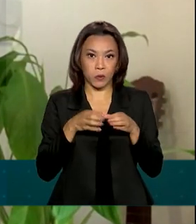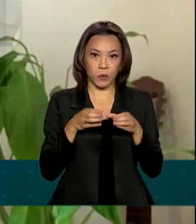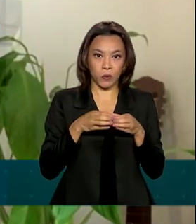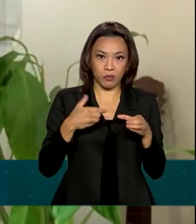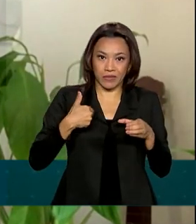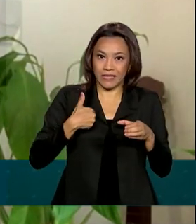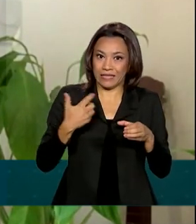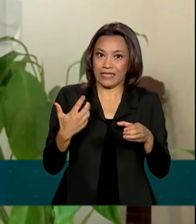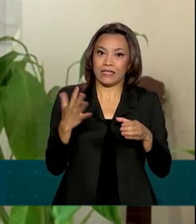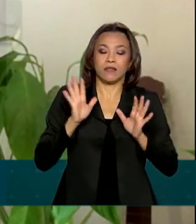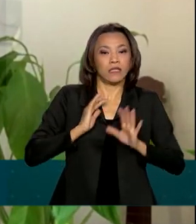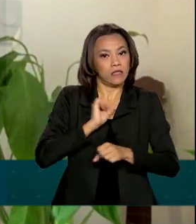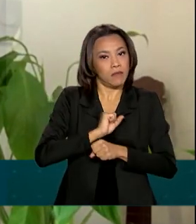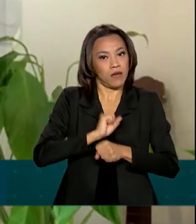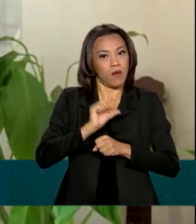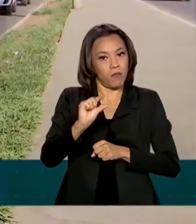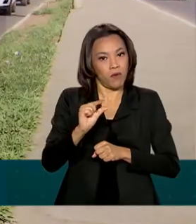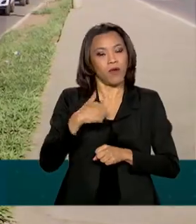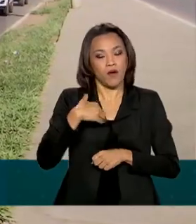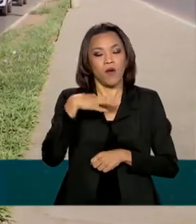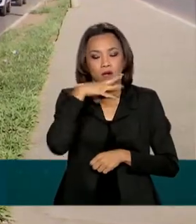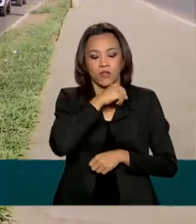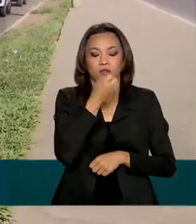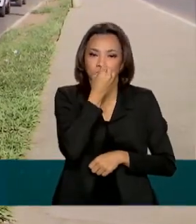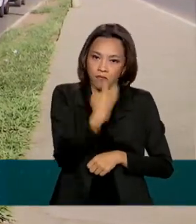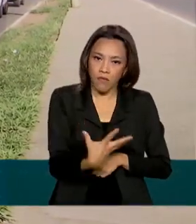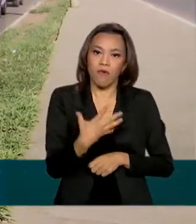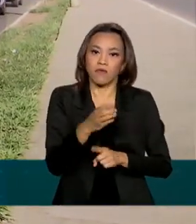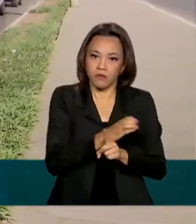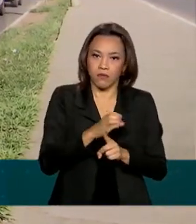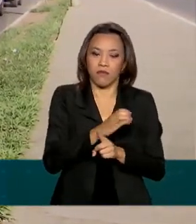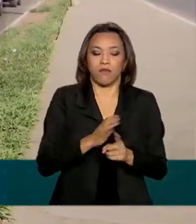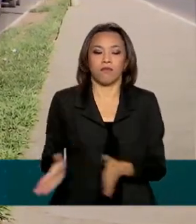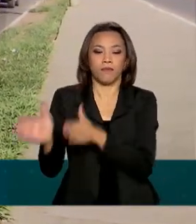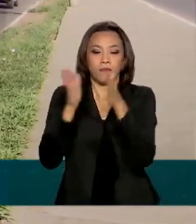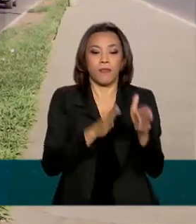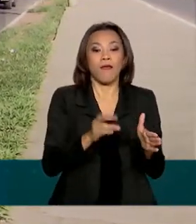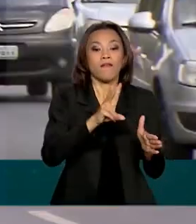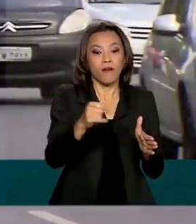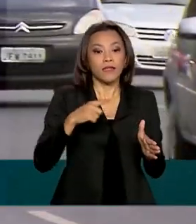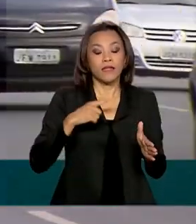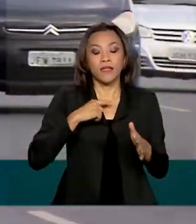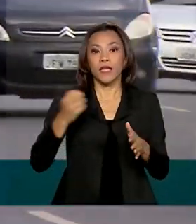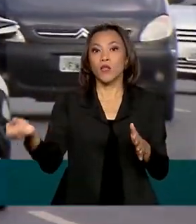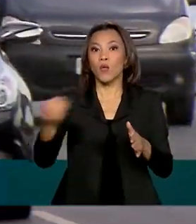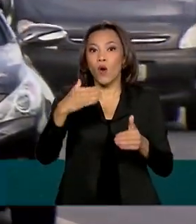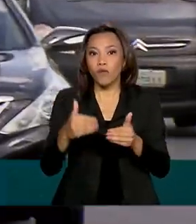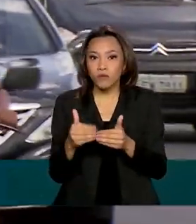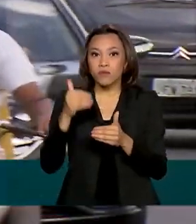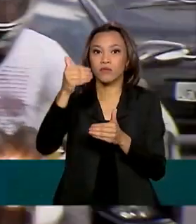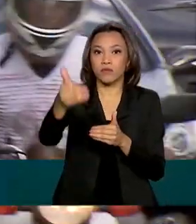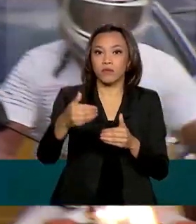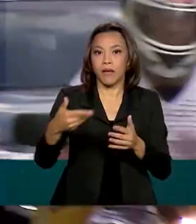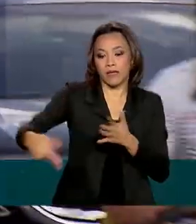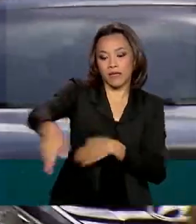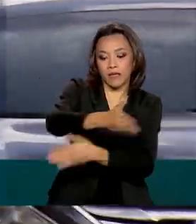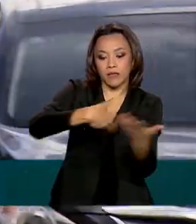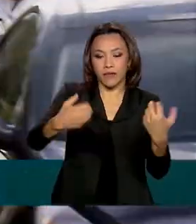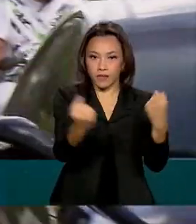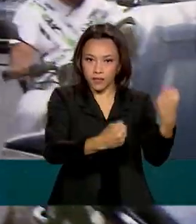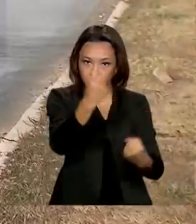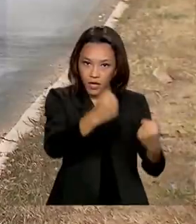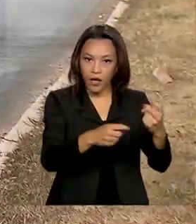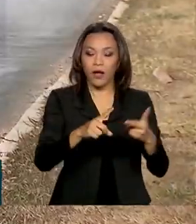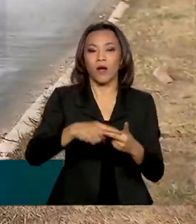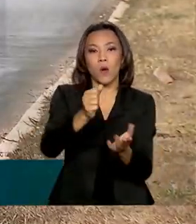ele vai aguardar. Então, eu achei bem válido. Em razão da pandemia, também haverá novos prazos para transferência de veículos, recursos